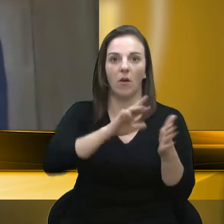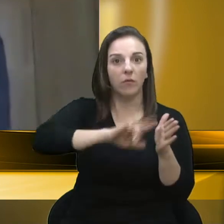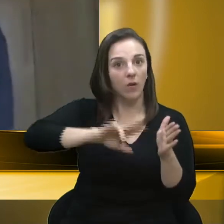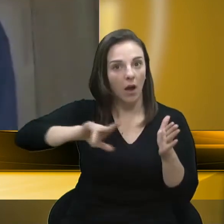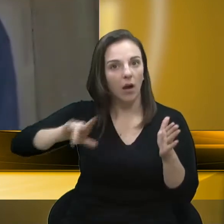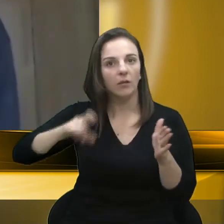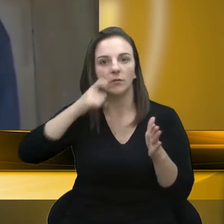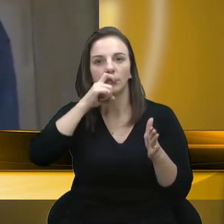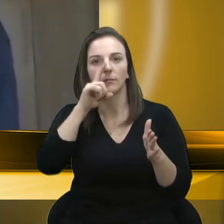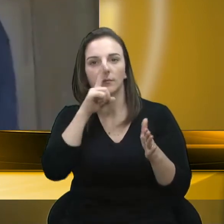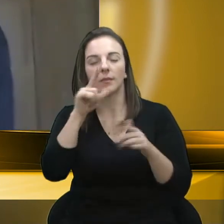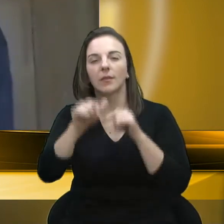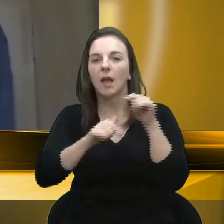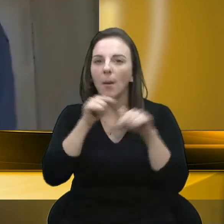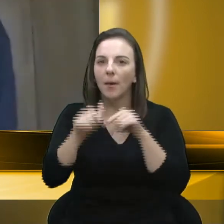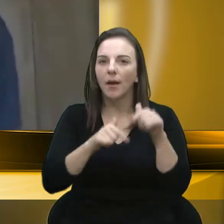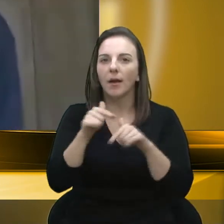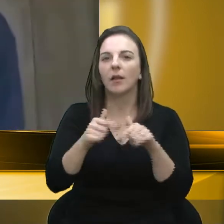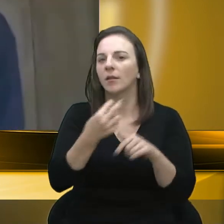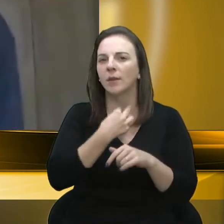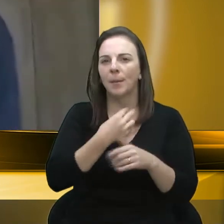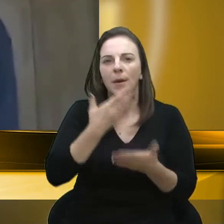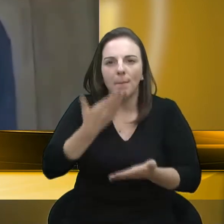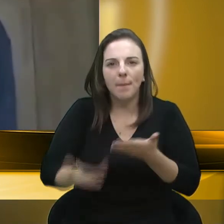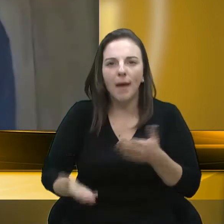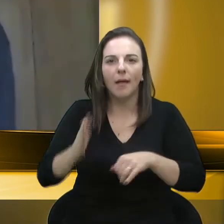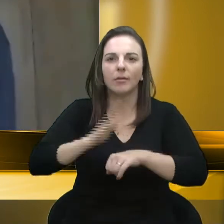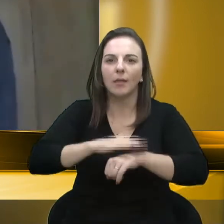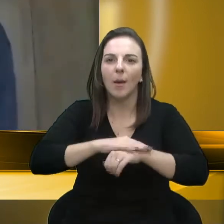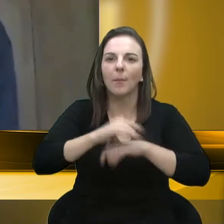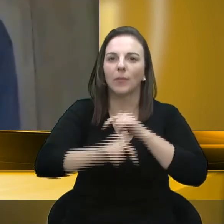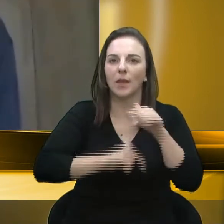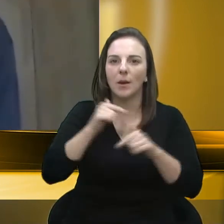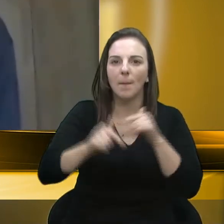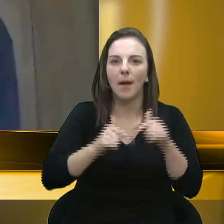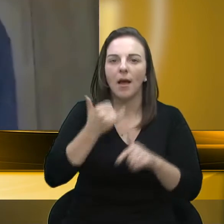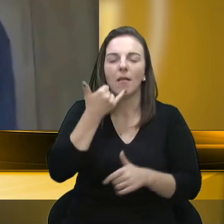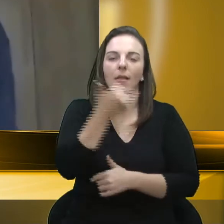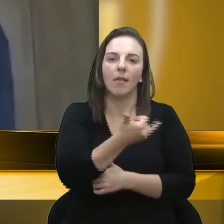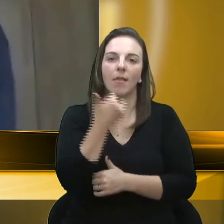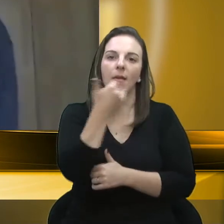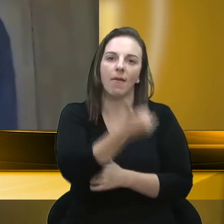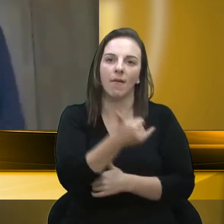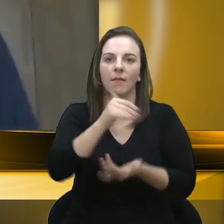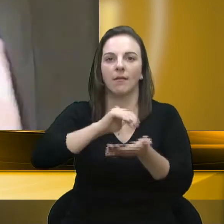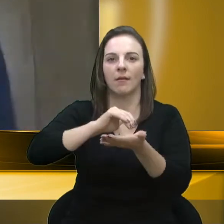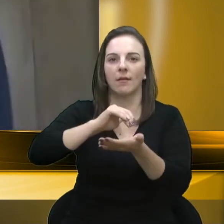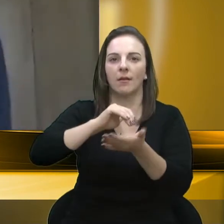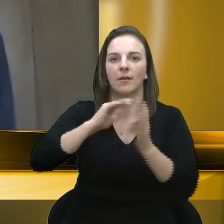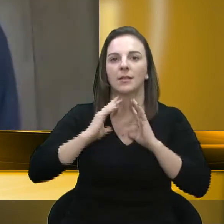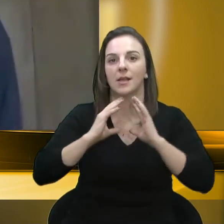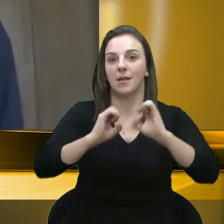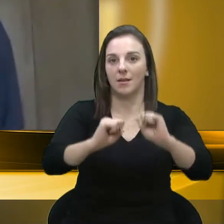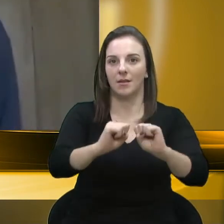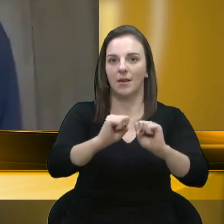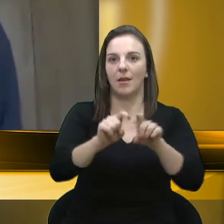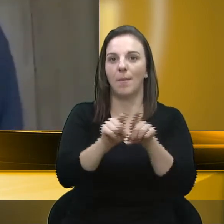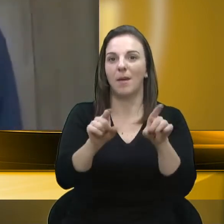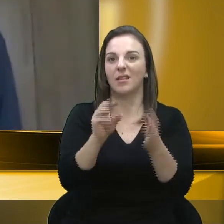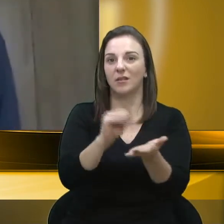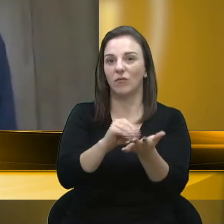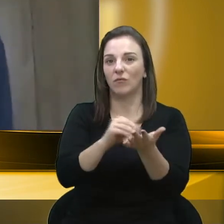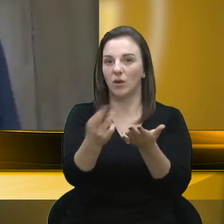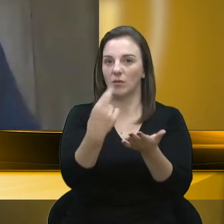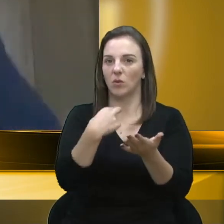perder horas de trabalho para ficar ligando para a secretaria sem ter o retorno devido. Isso, para além de tudo, é uma falta de